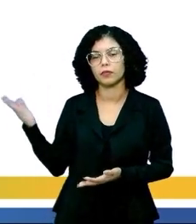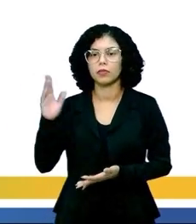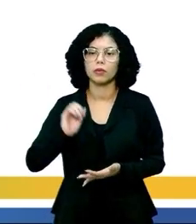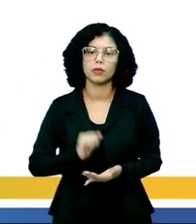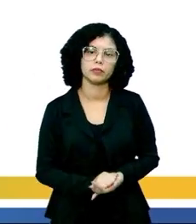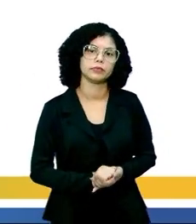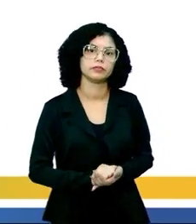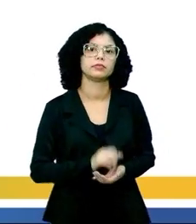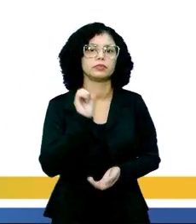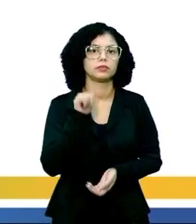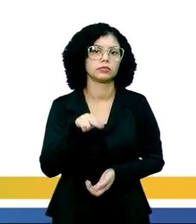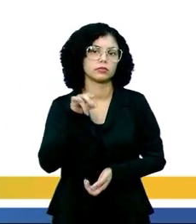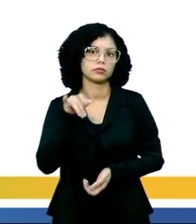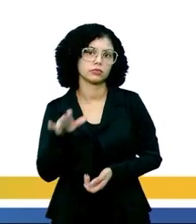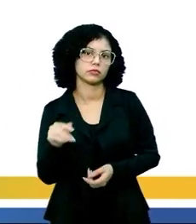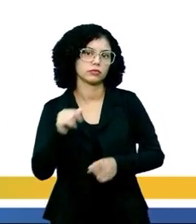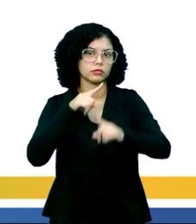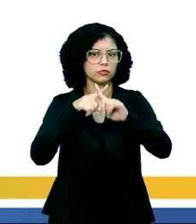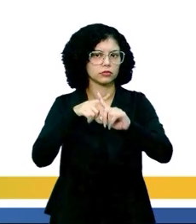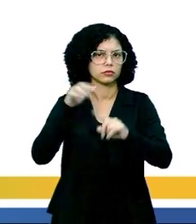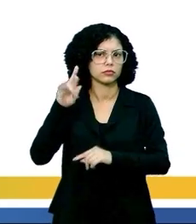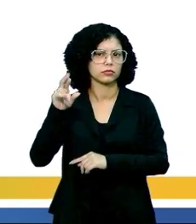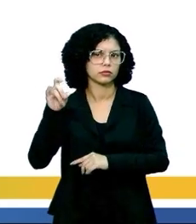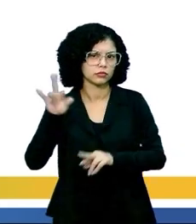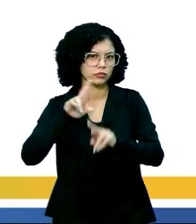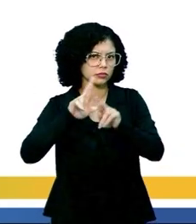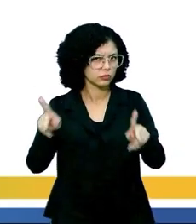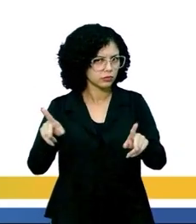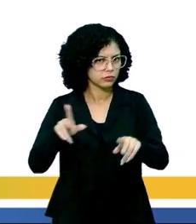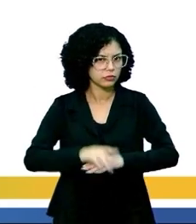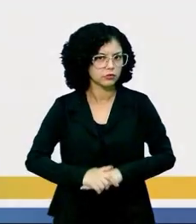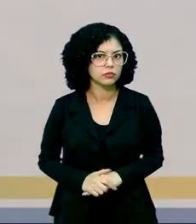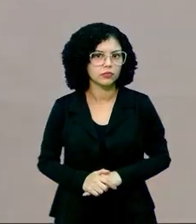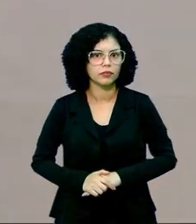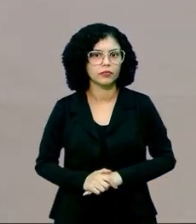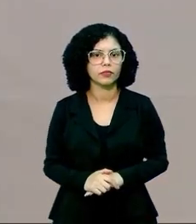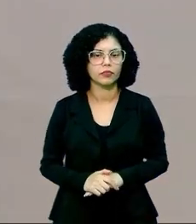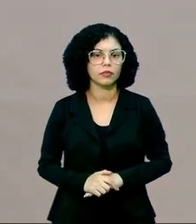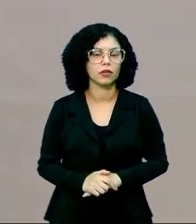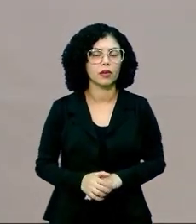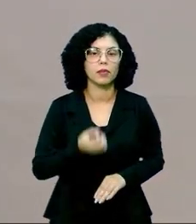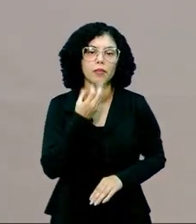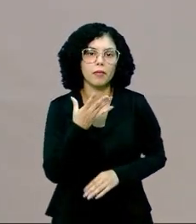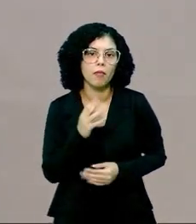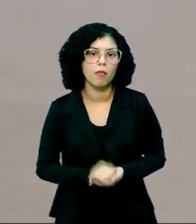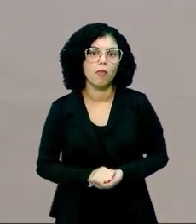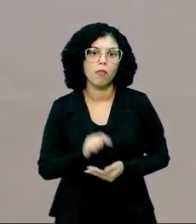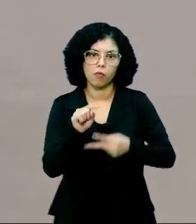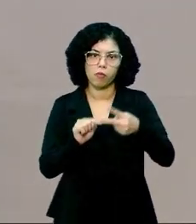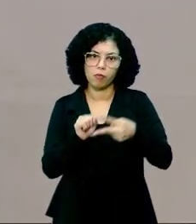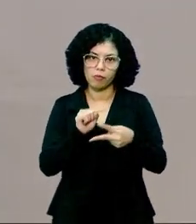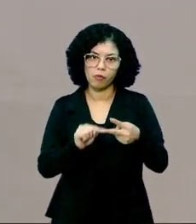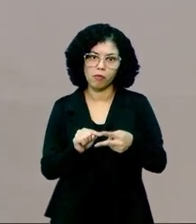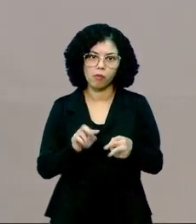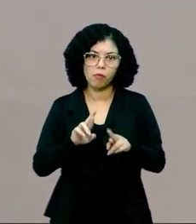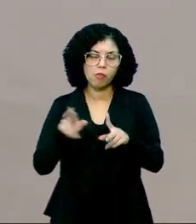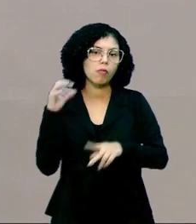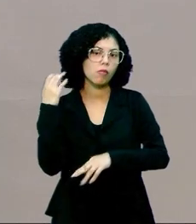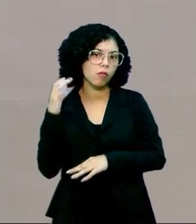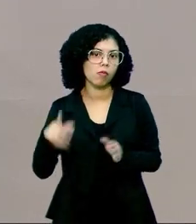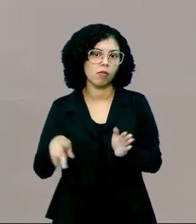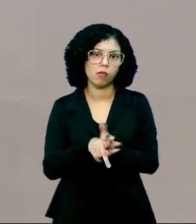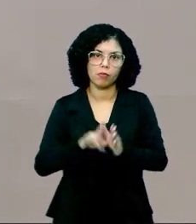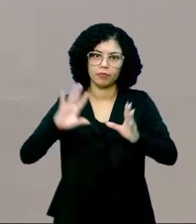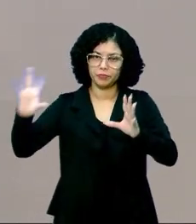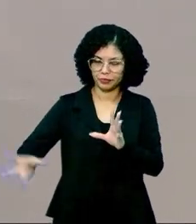Professora, anatomia e fisiologia, tem diferença? Bom, essas duas são duas ciências, pessoal,